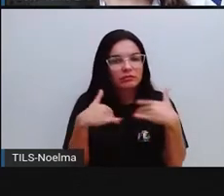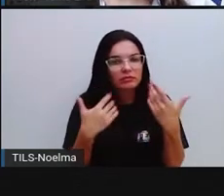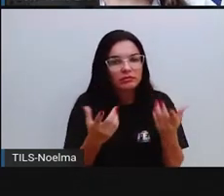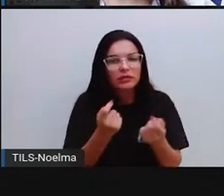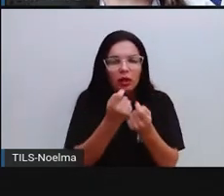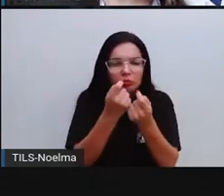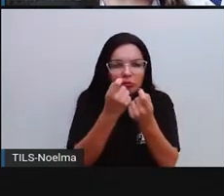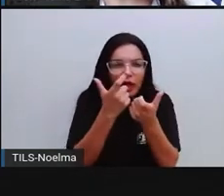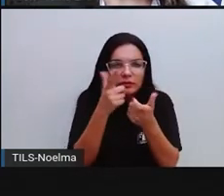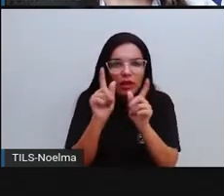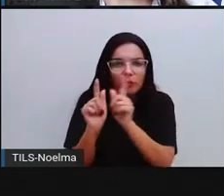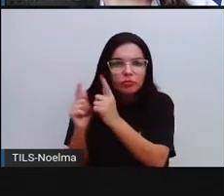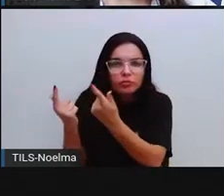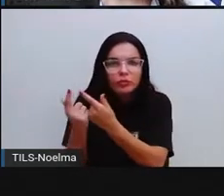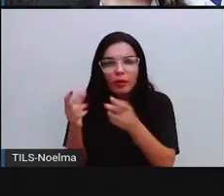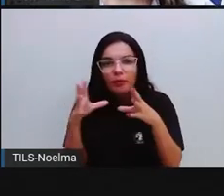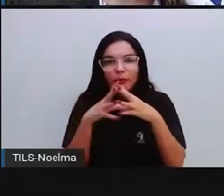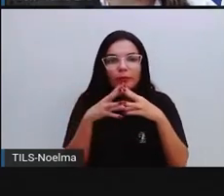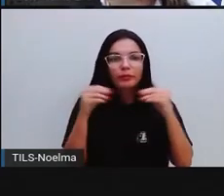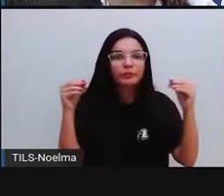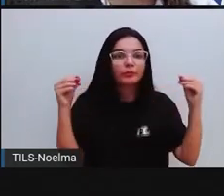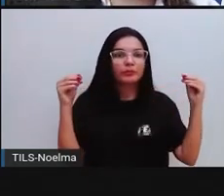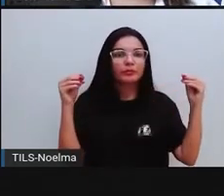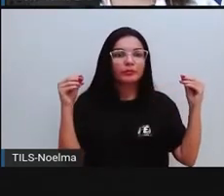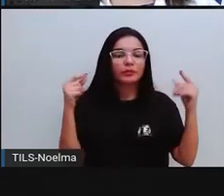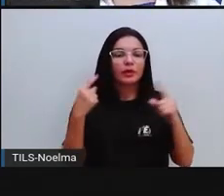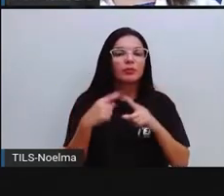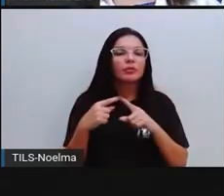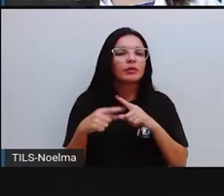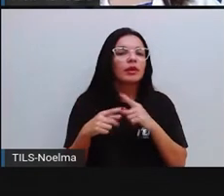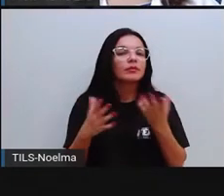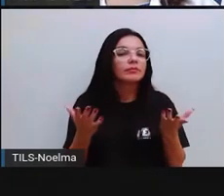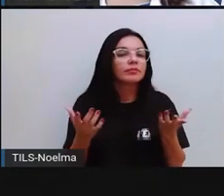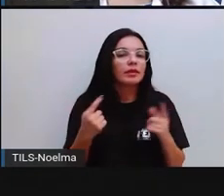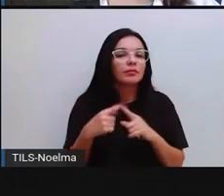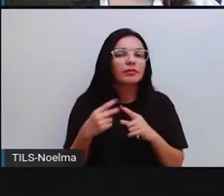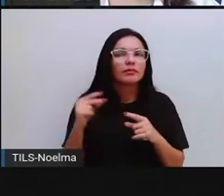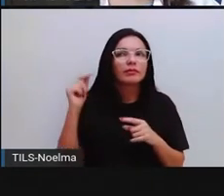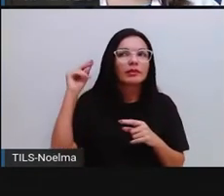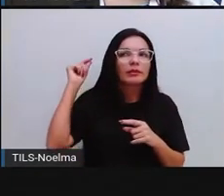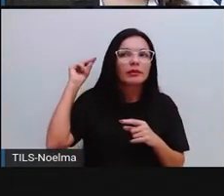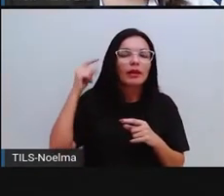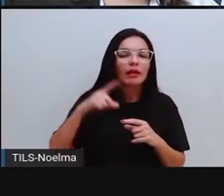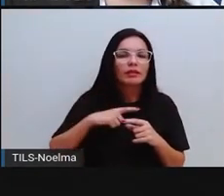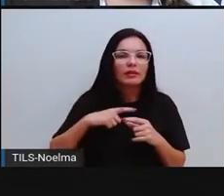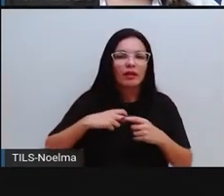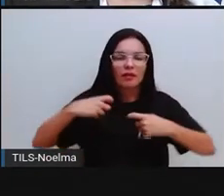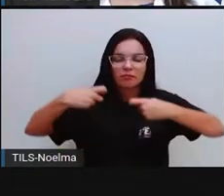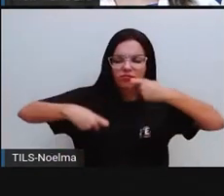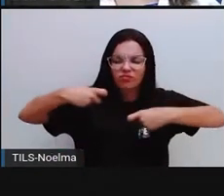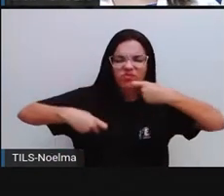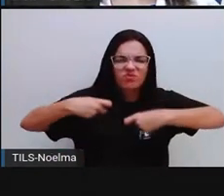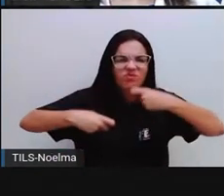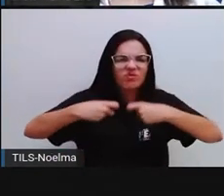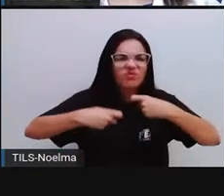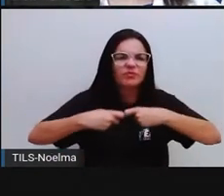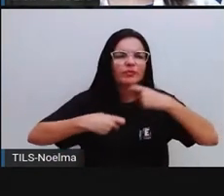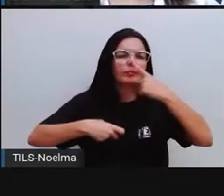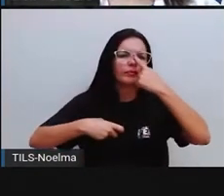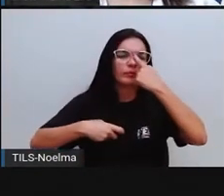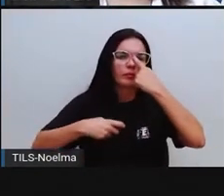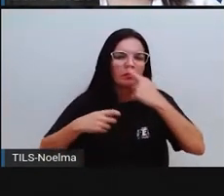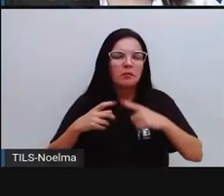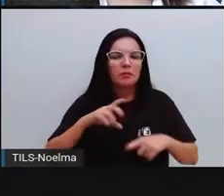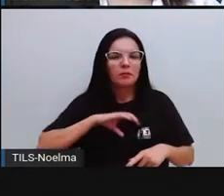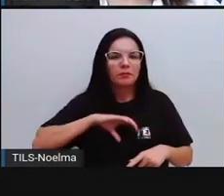quase foram dizimados, por quê? pró, porque naquela época houve uma batalha, tá, dos